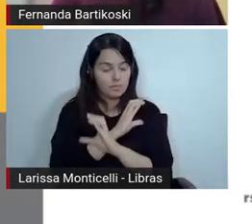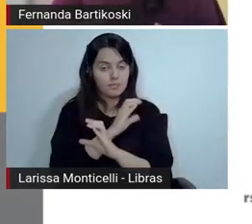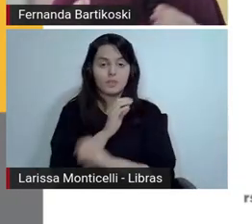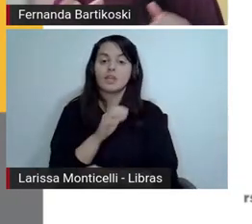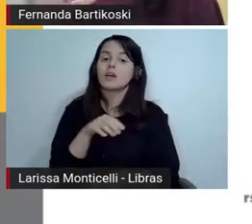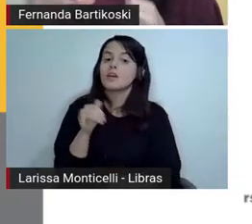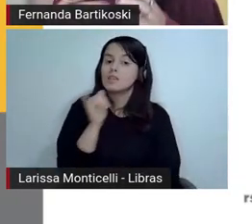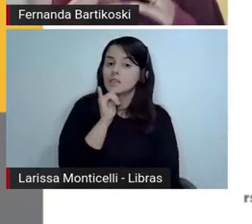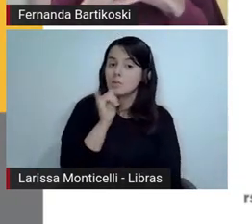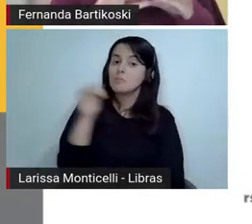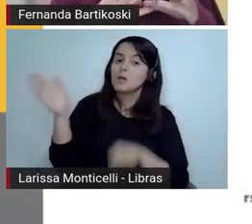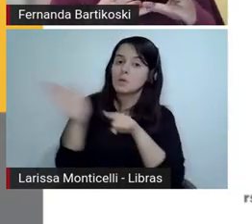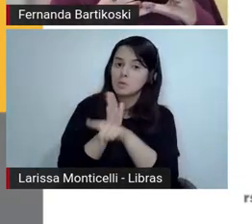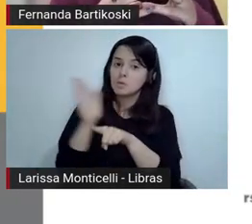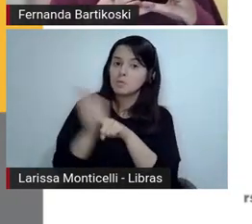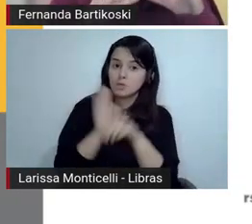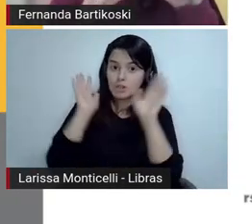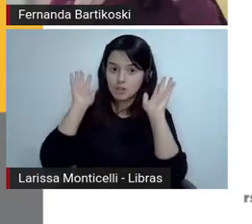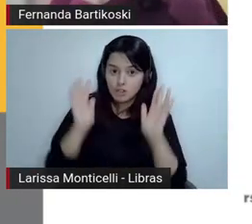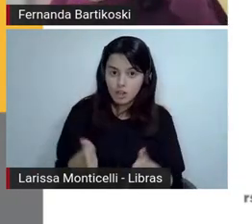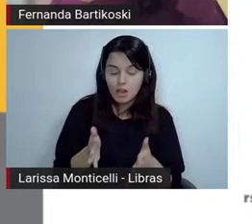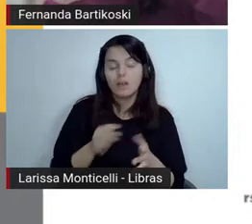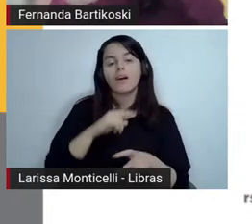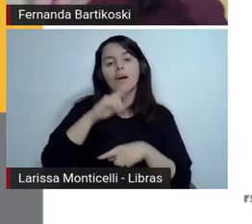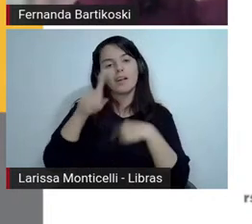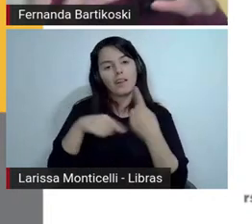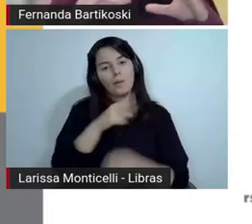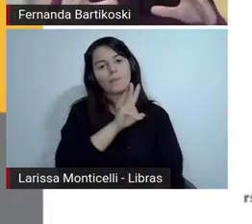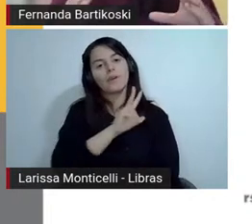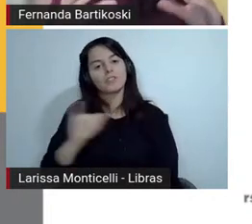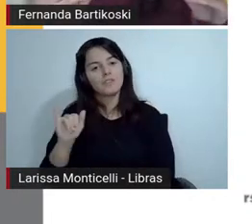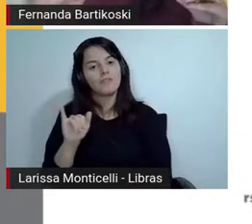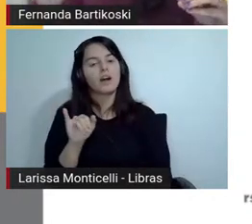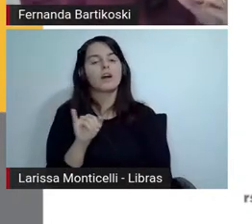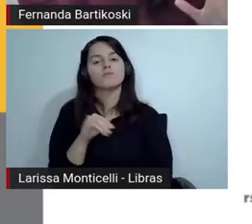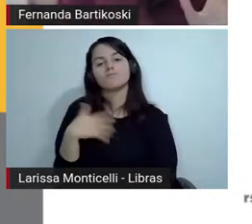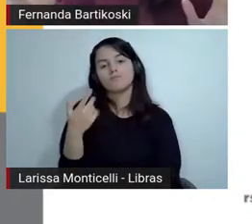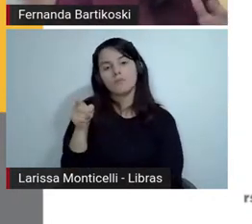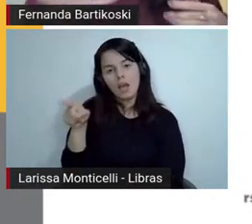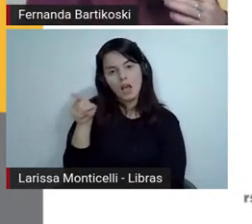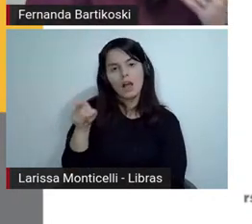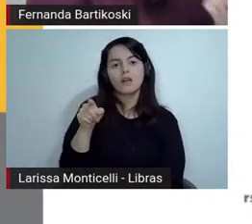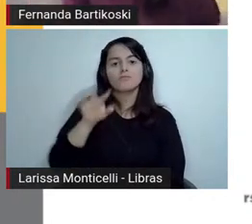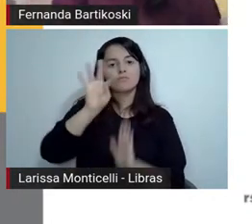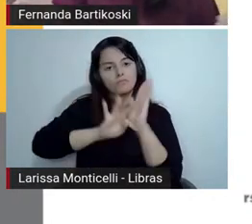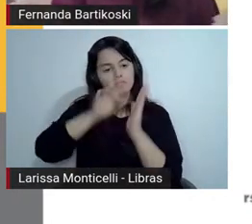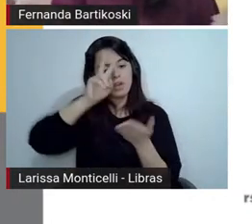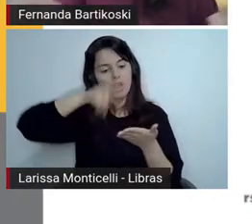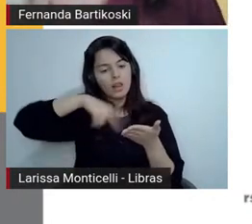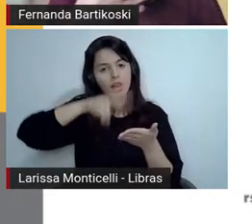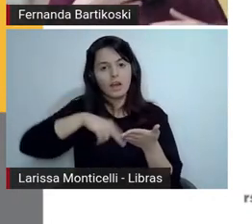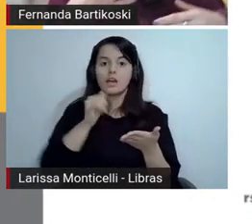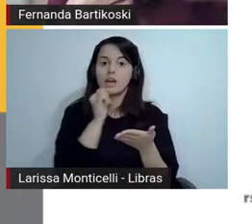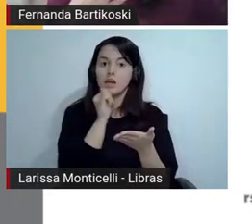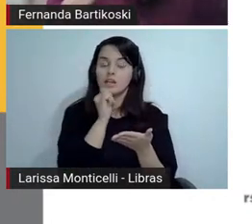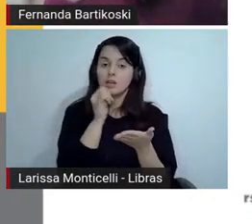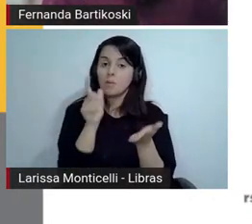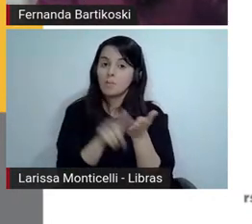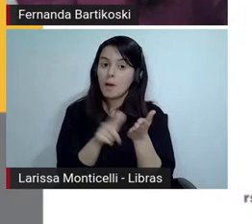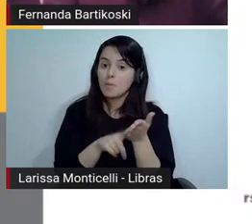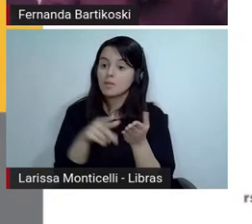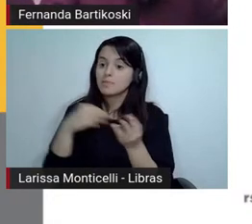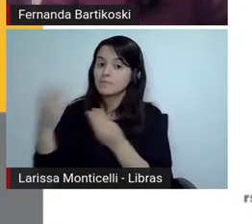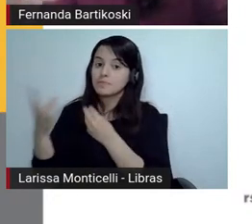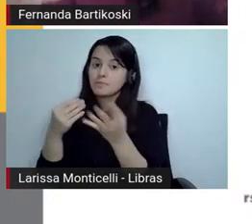entregar a gente pode entregar numa outra num outro pedaço de papel ou a gente se a gente está projetando eles podem